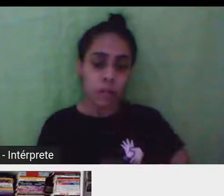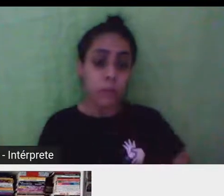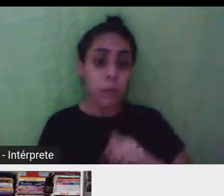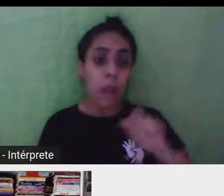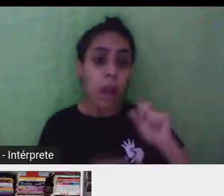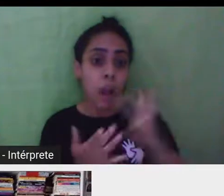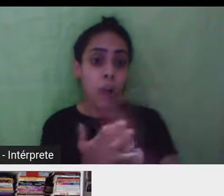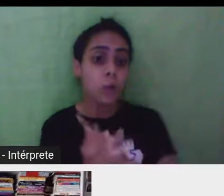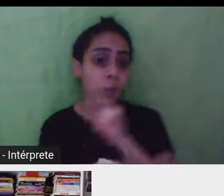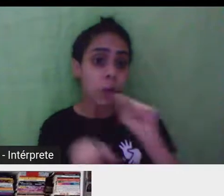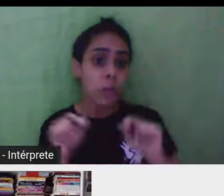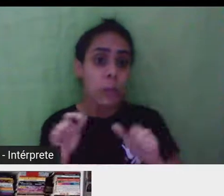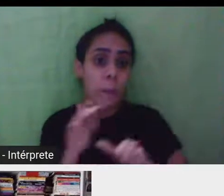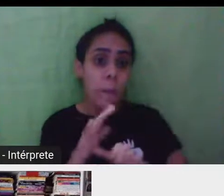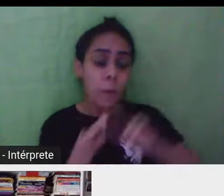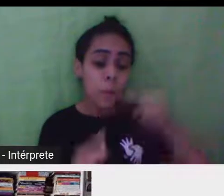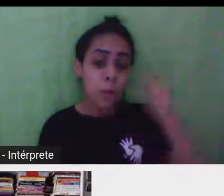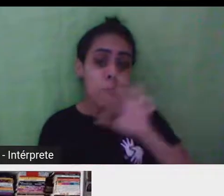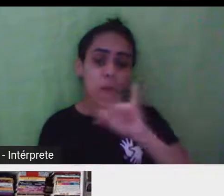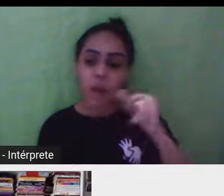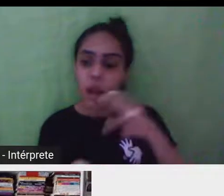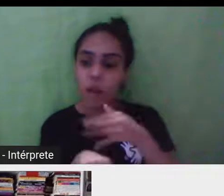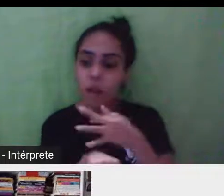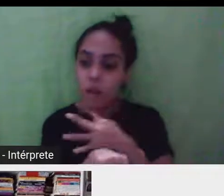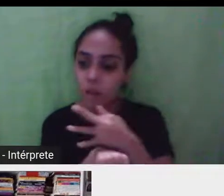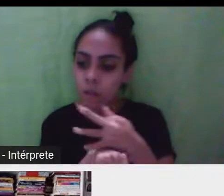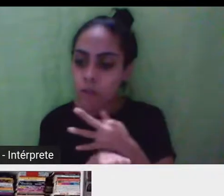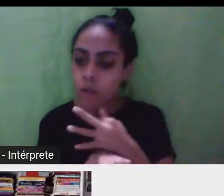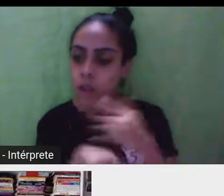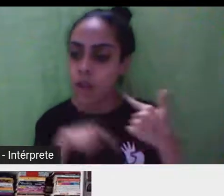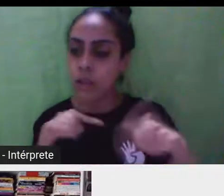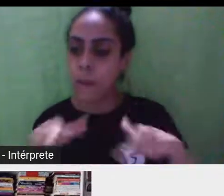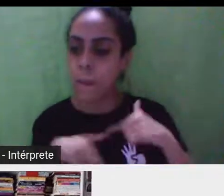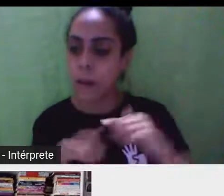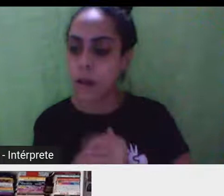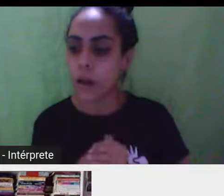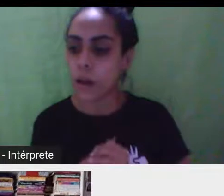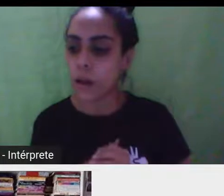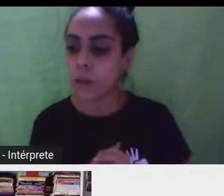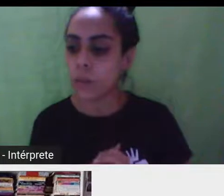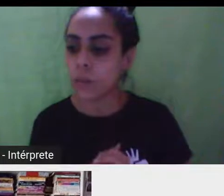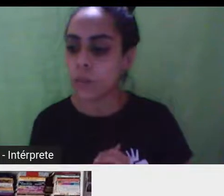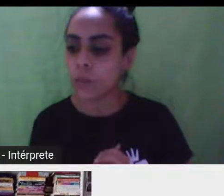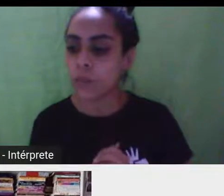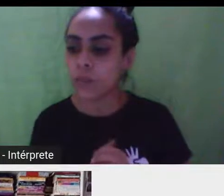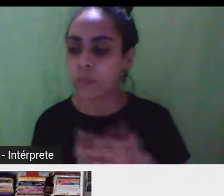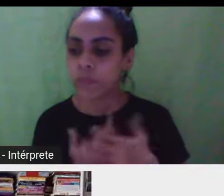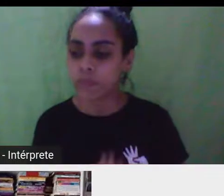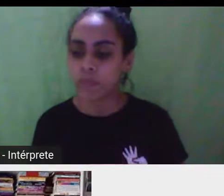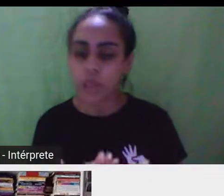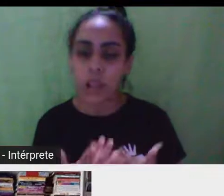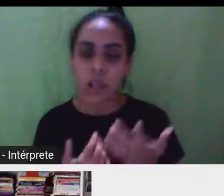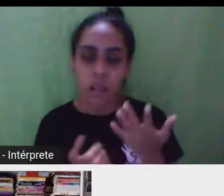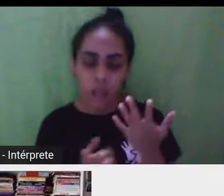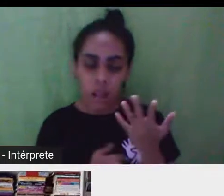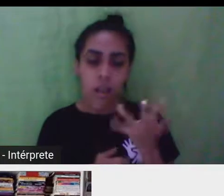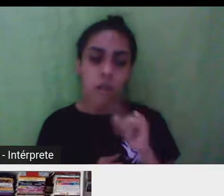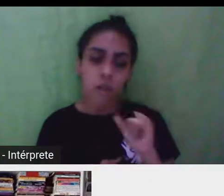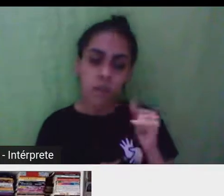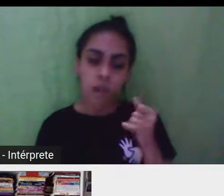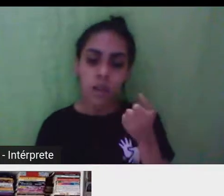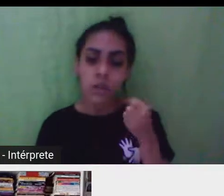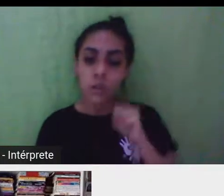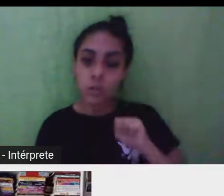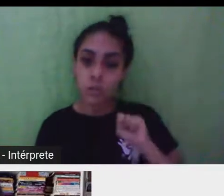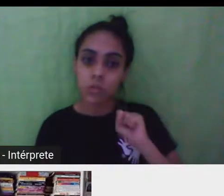vez na vida, vai tirar férias sozinha e vai para o litoral. E aí, tanto ela se apresenta dessa forma como